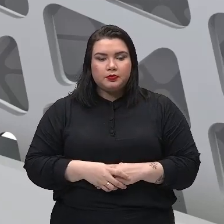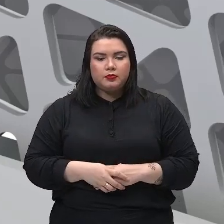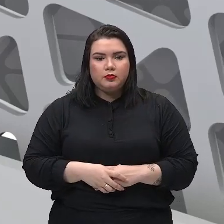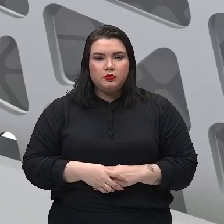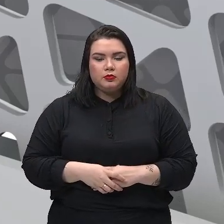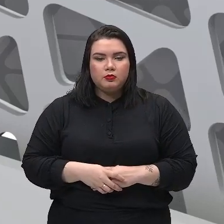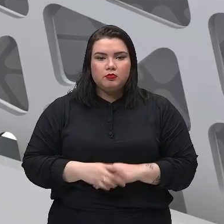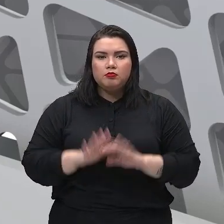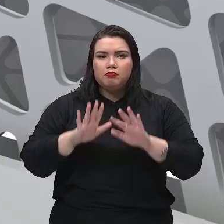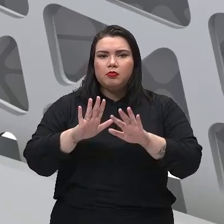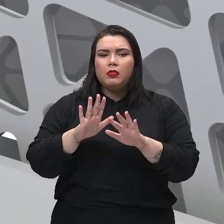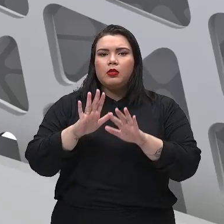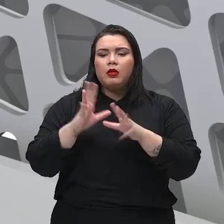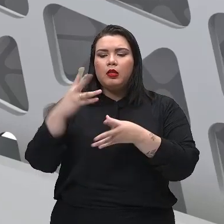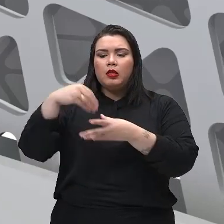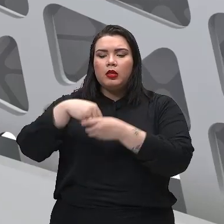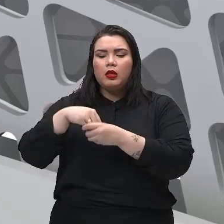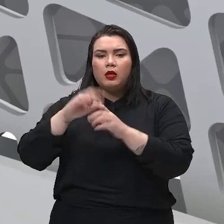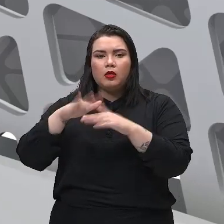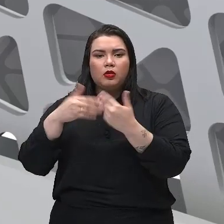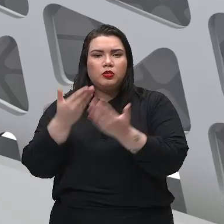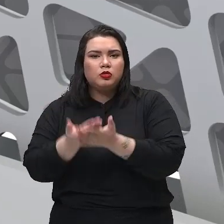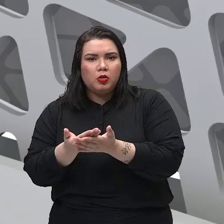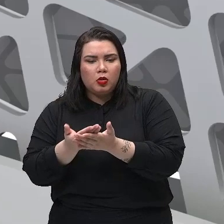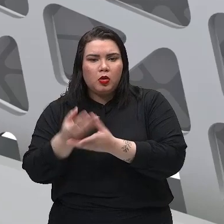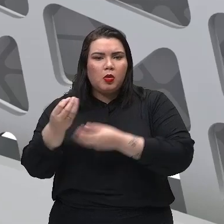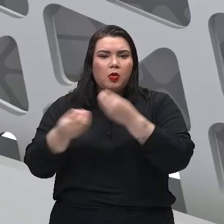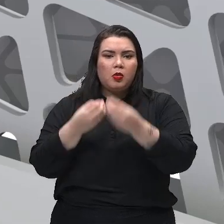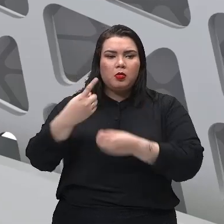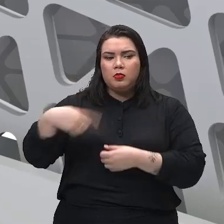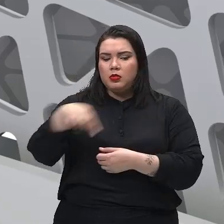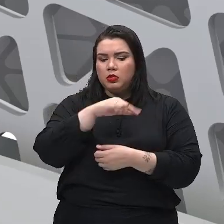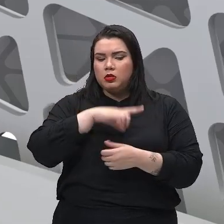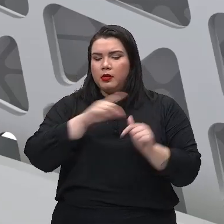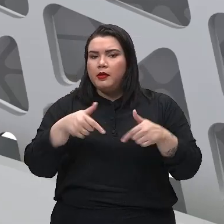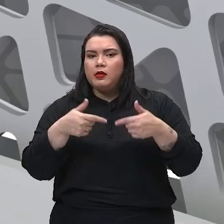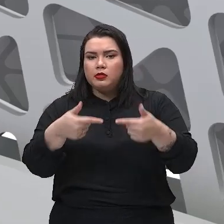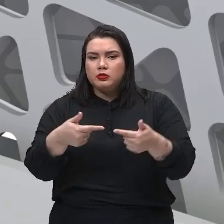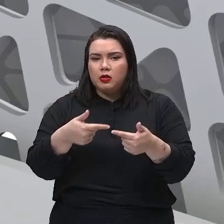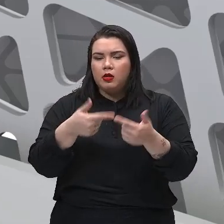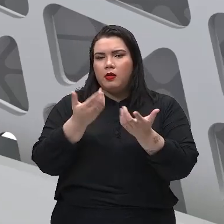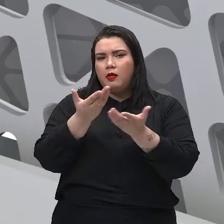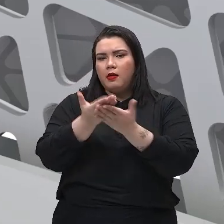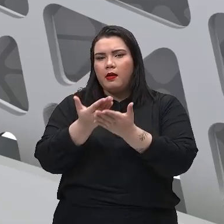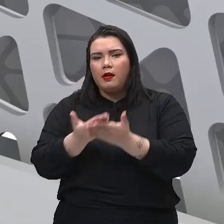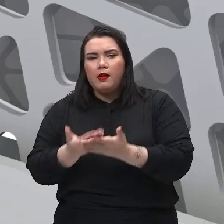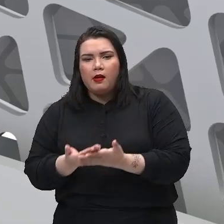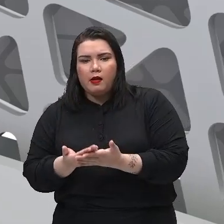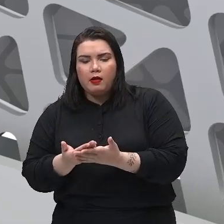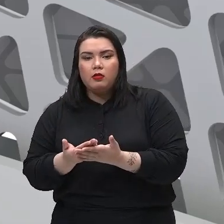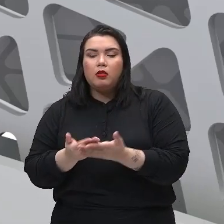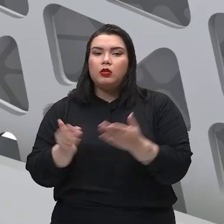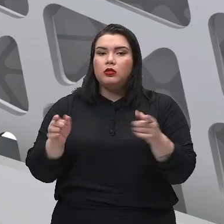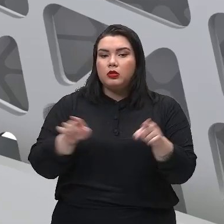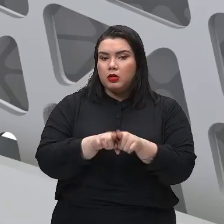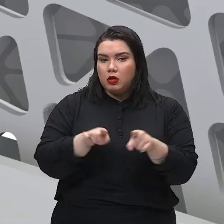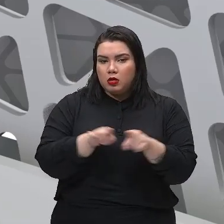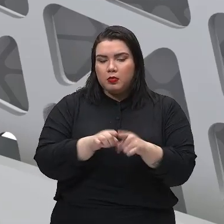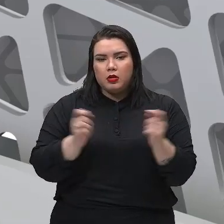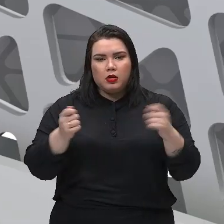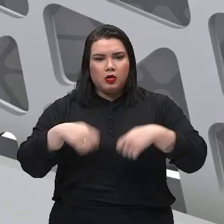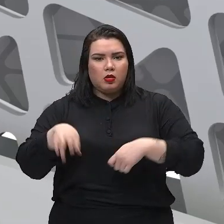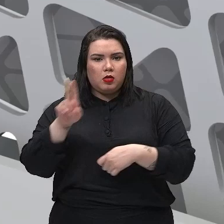sua escola? Aí, nas atividades que você está tendo durante as suas aulas, né? Vejam aí que também nós podemos